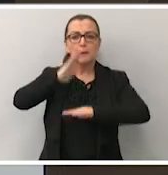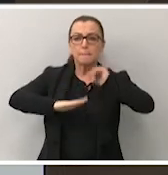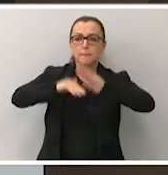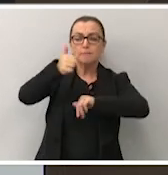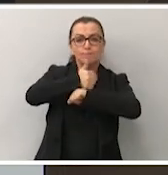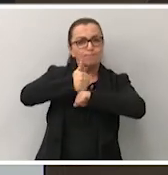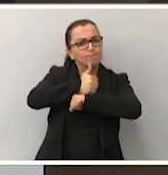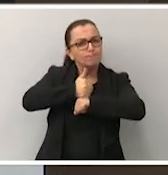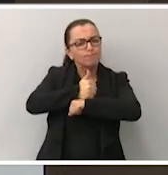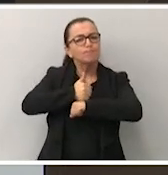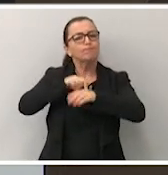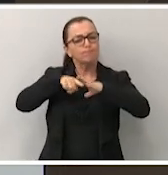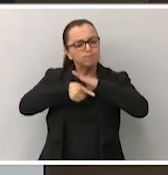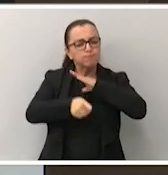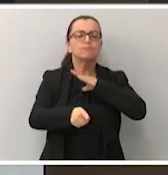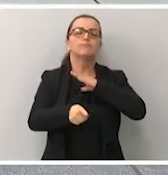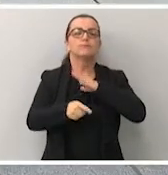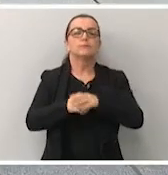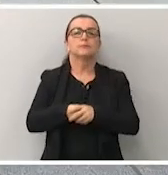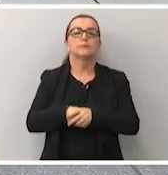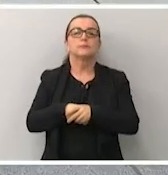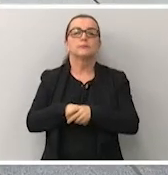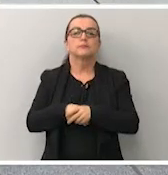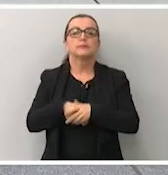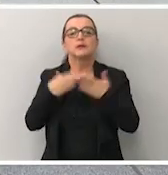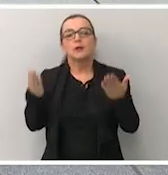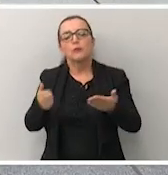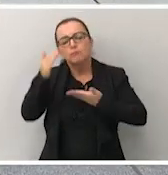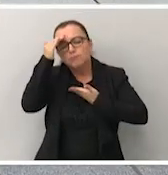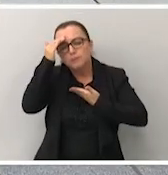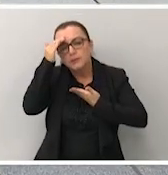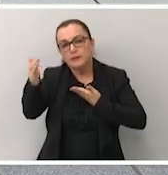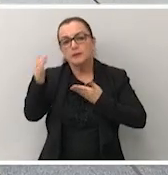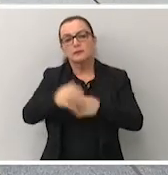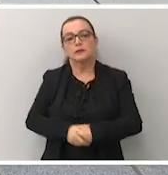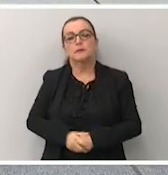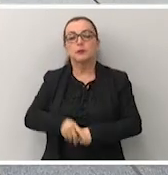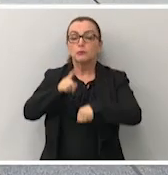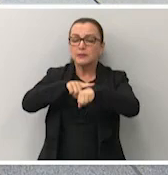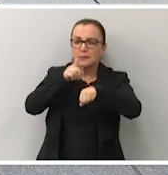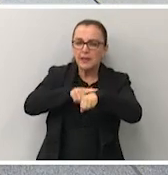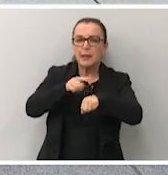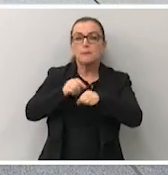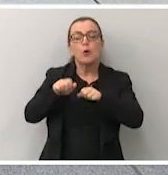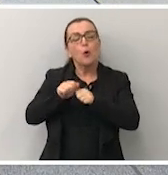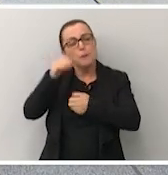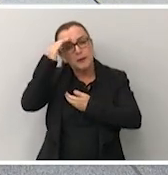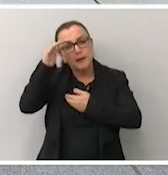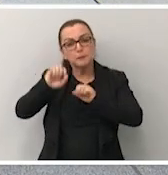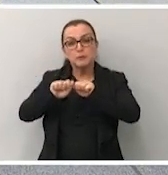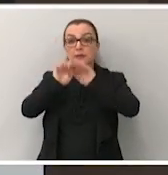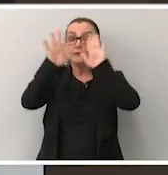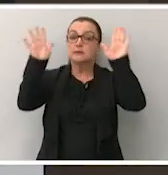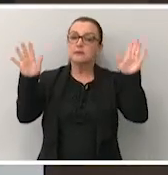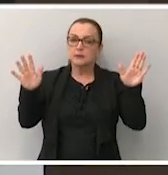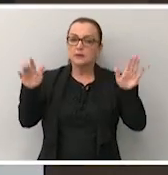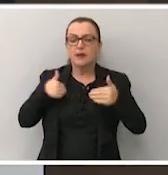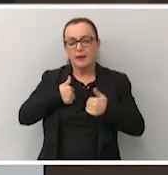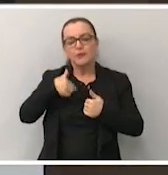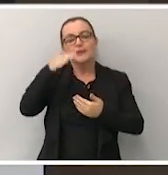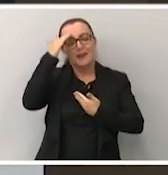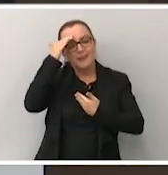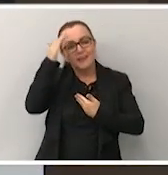uma pós-graduação realmente diferenciada. Muito obrigada pelo seu tempo, pelos esclarecimentos. Eu que